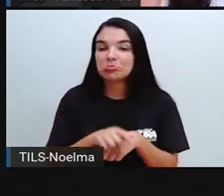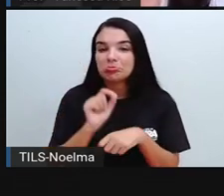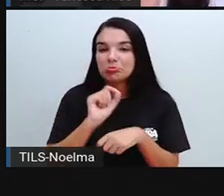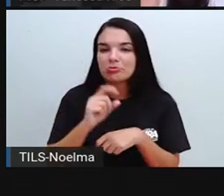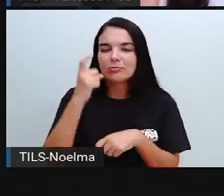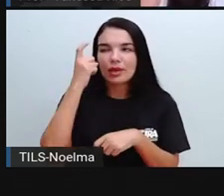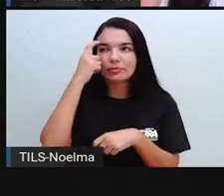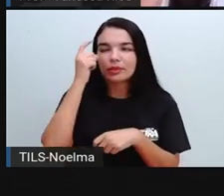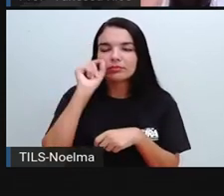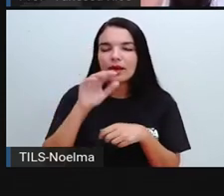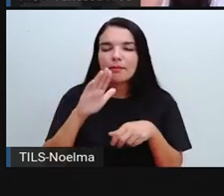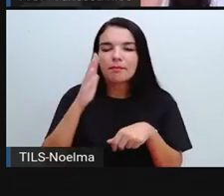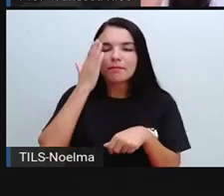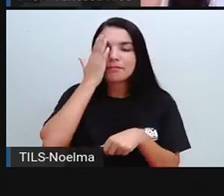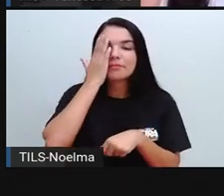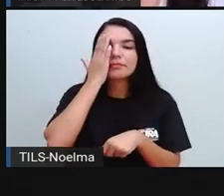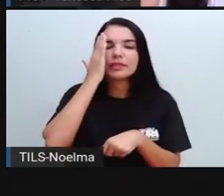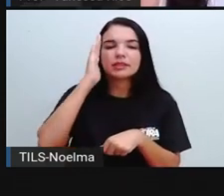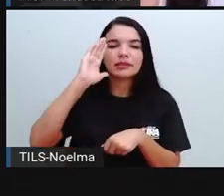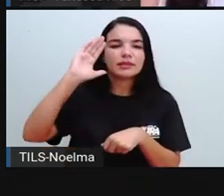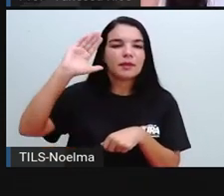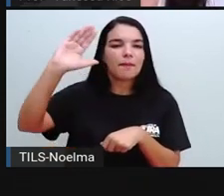os principais aí,